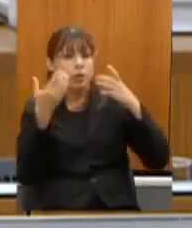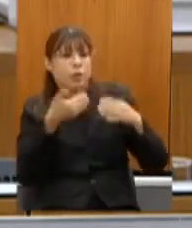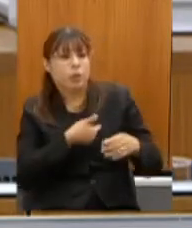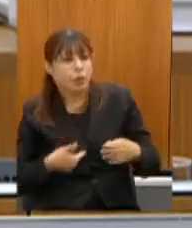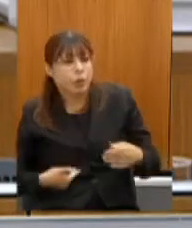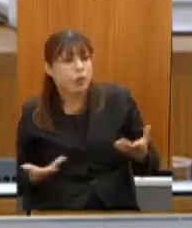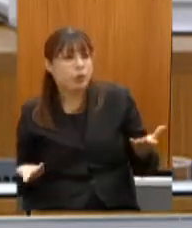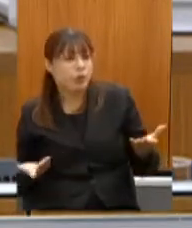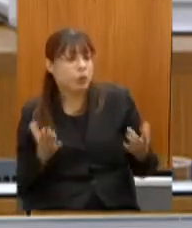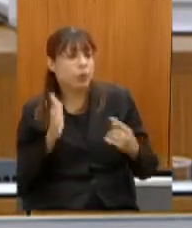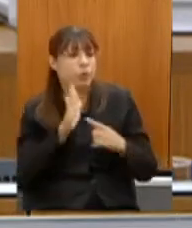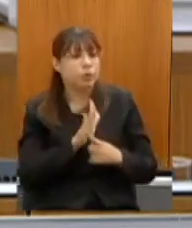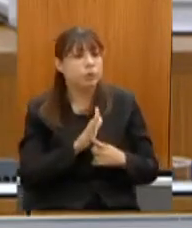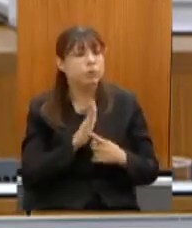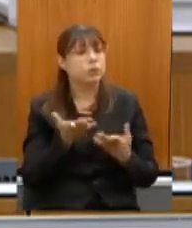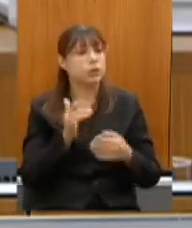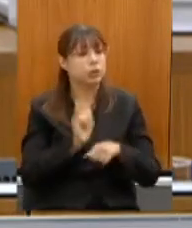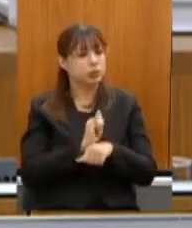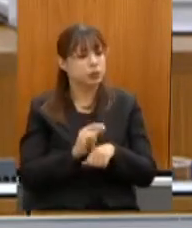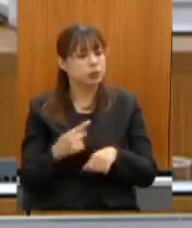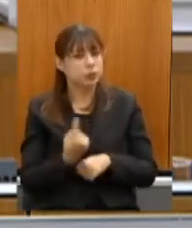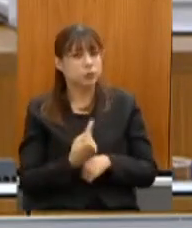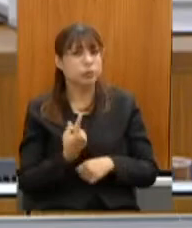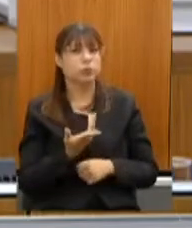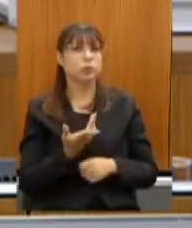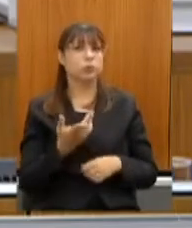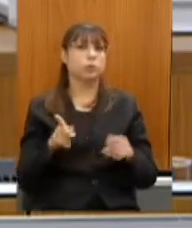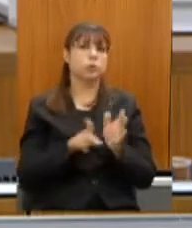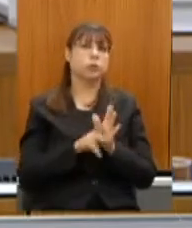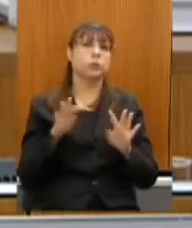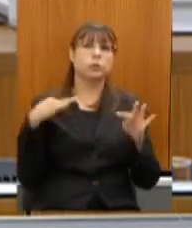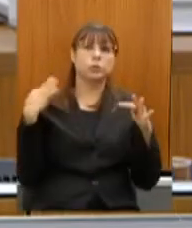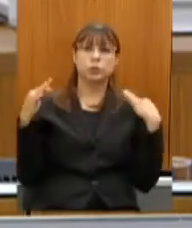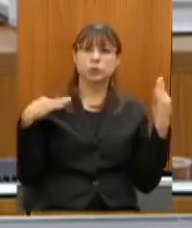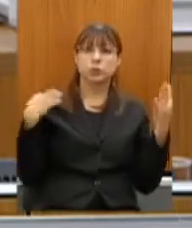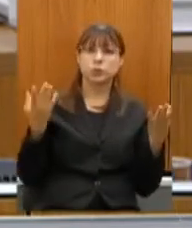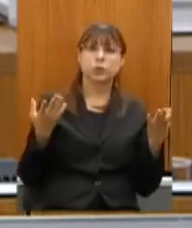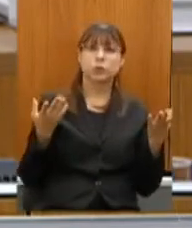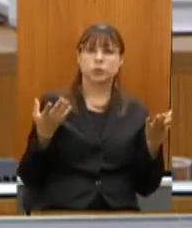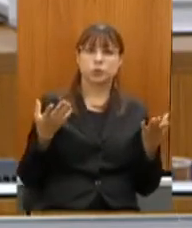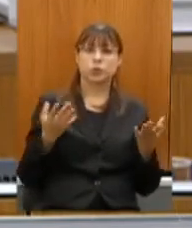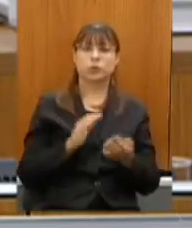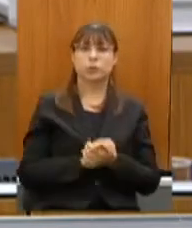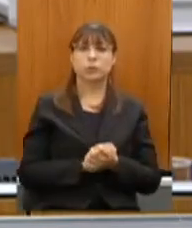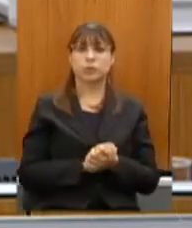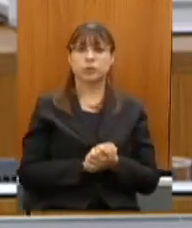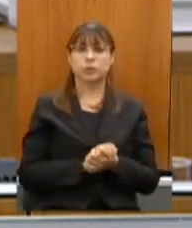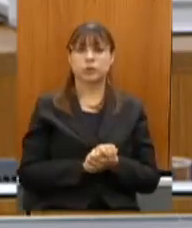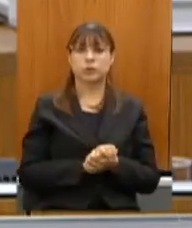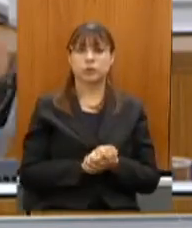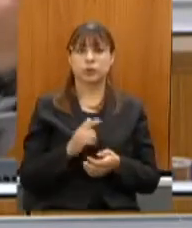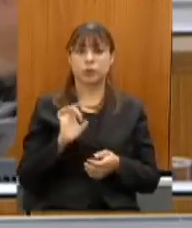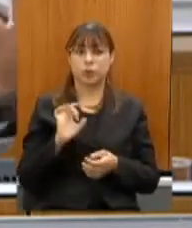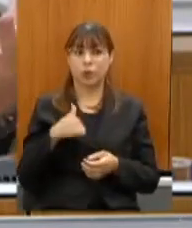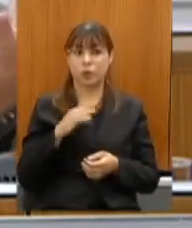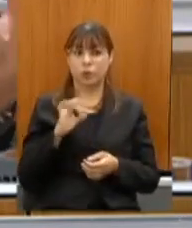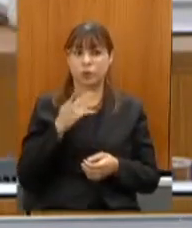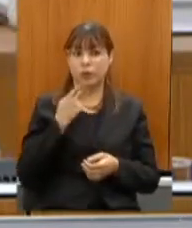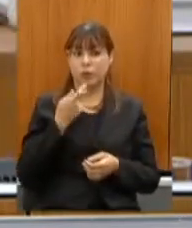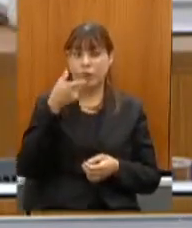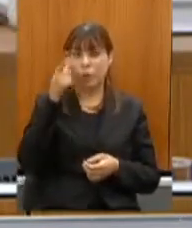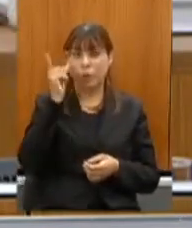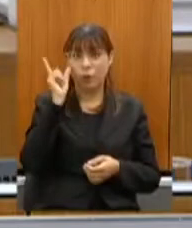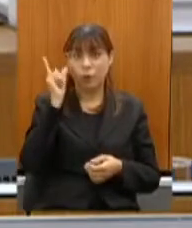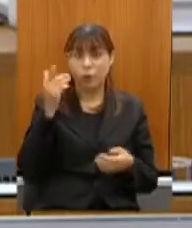para a gente mostrar nossa estratégia do turismo com o mercado gente eu só falei isso ontem